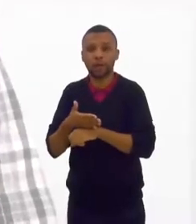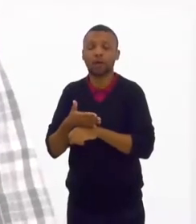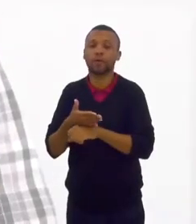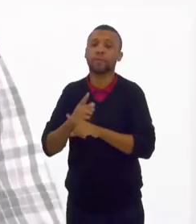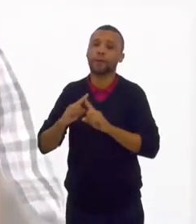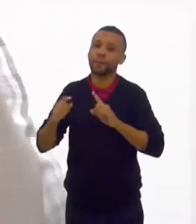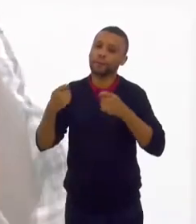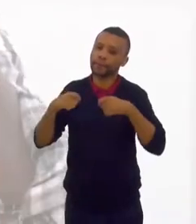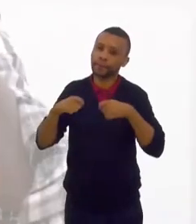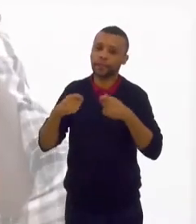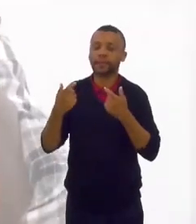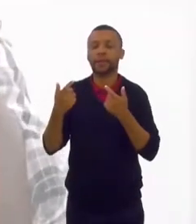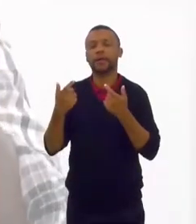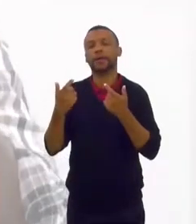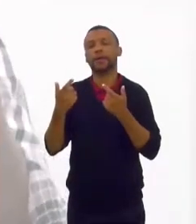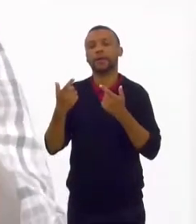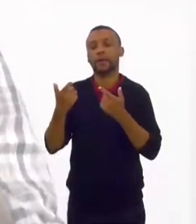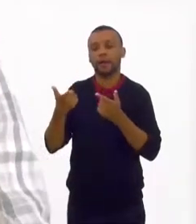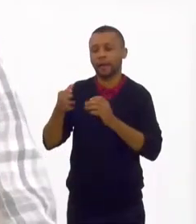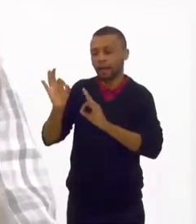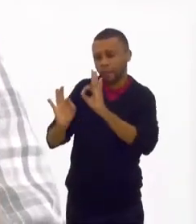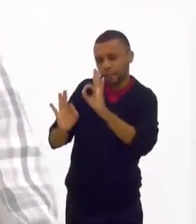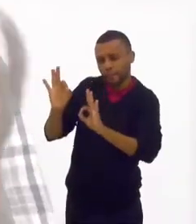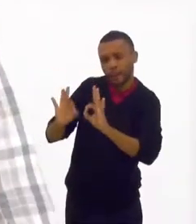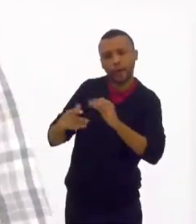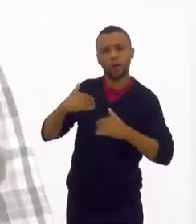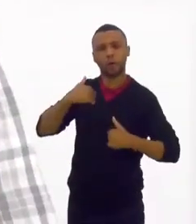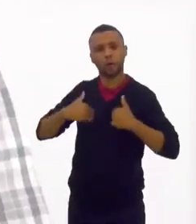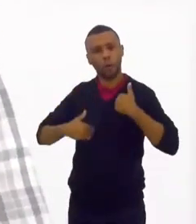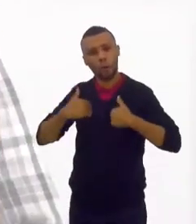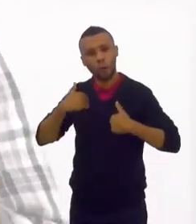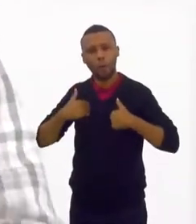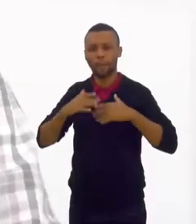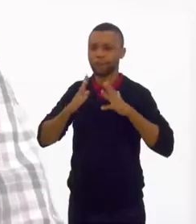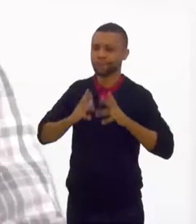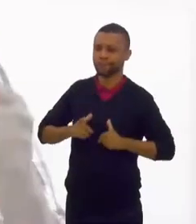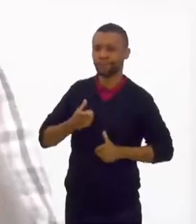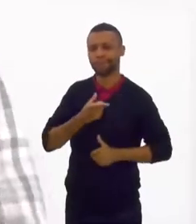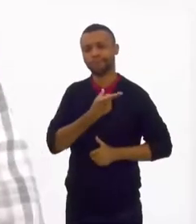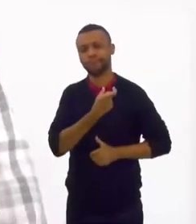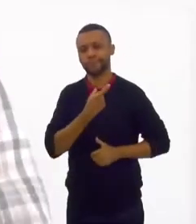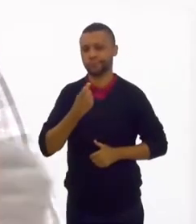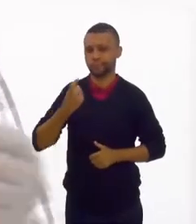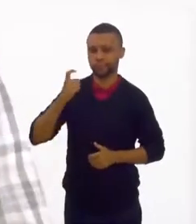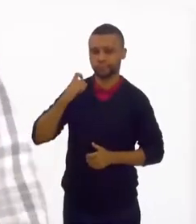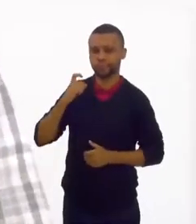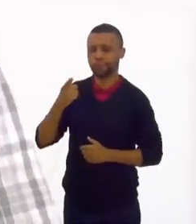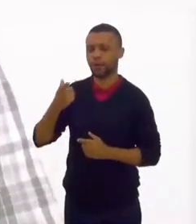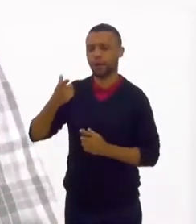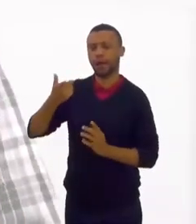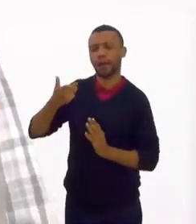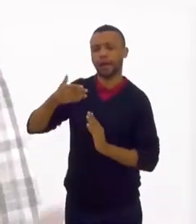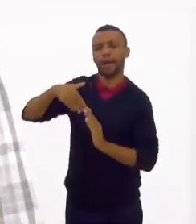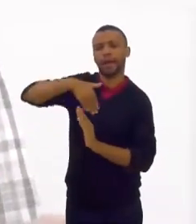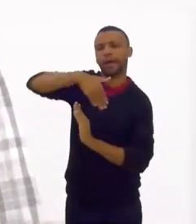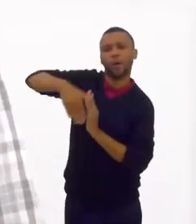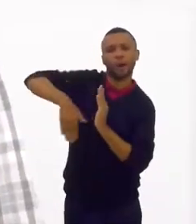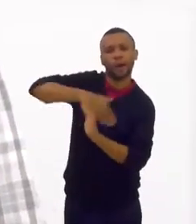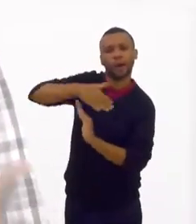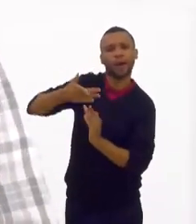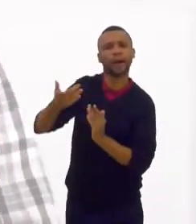perfumar e fechar onde tem buracos, com algodão. Certo. Enrolar em um pano. E para